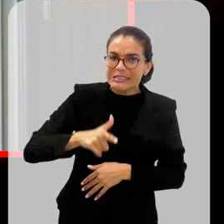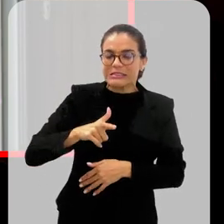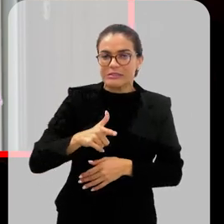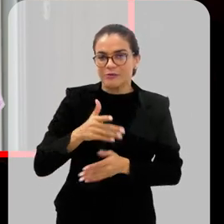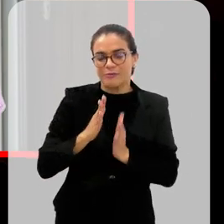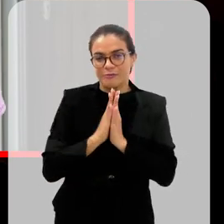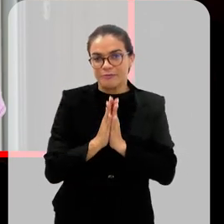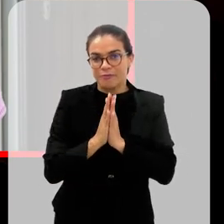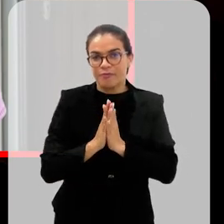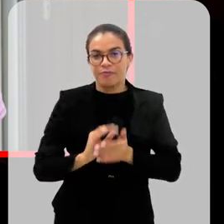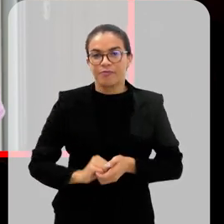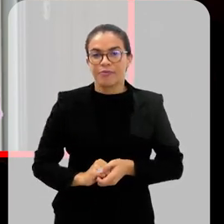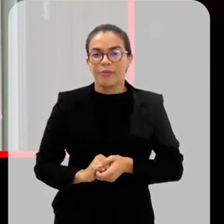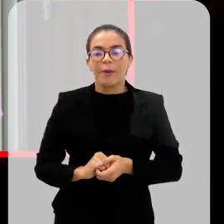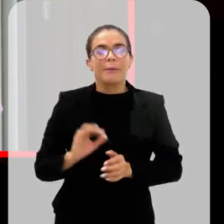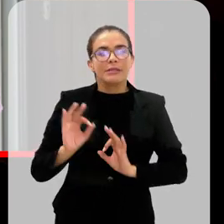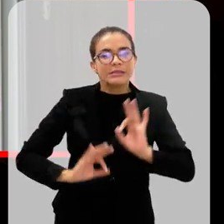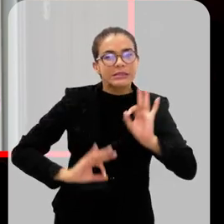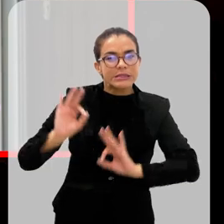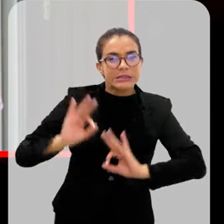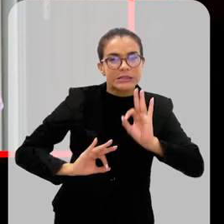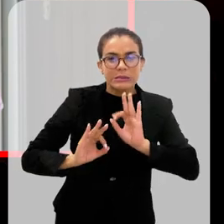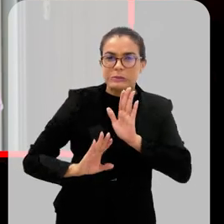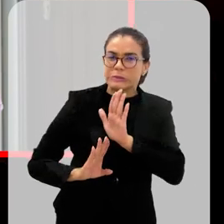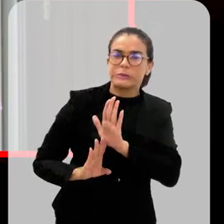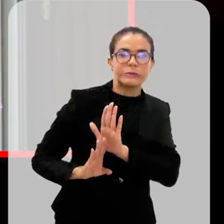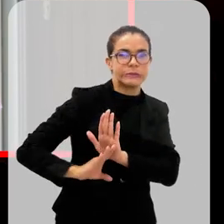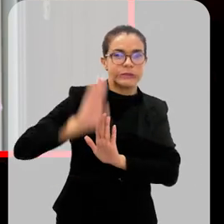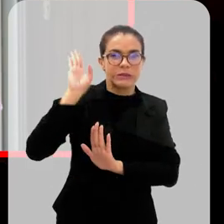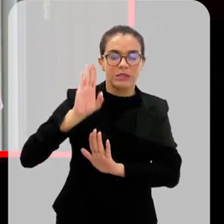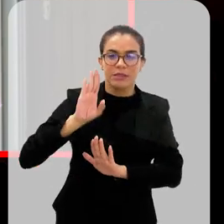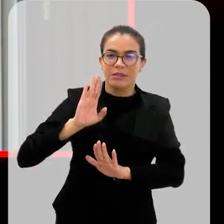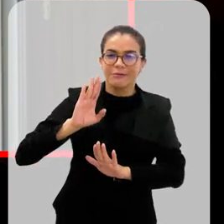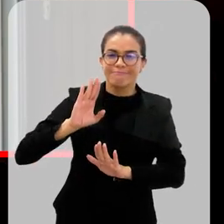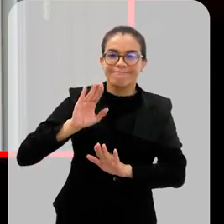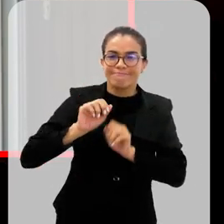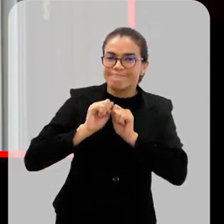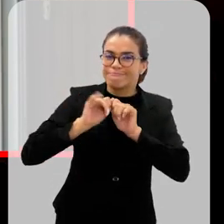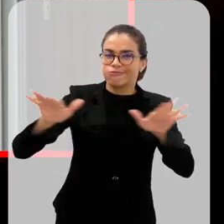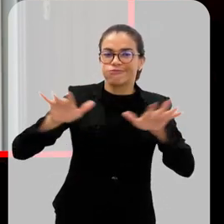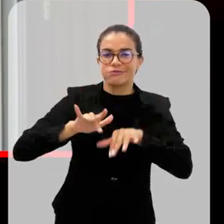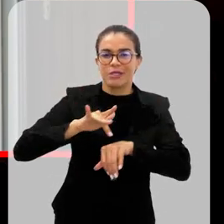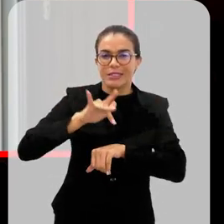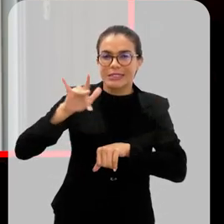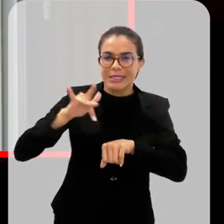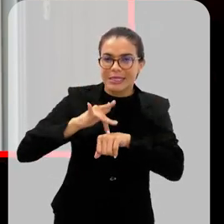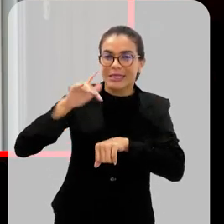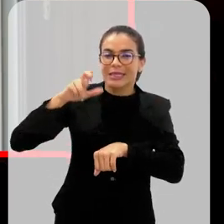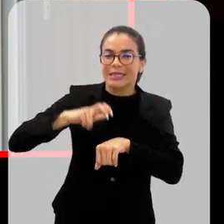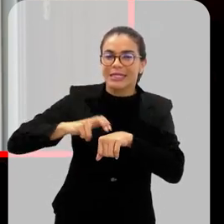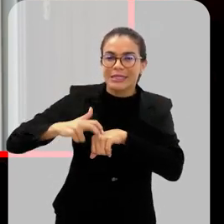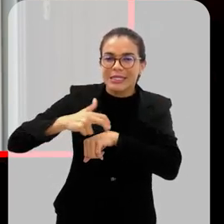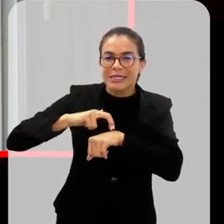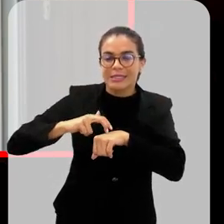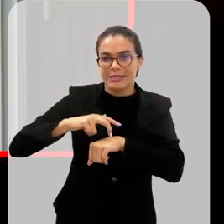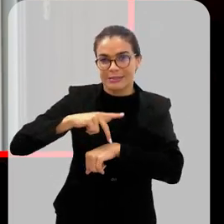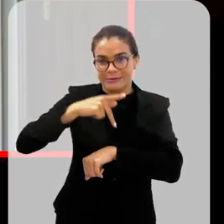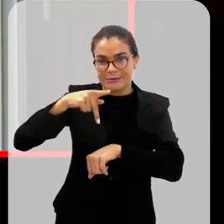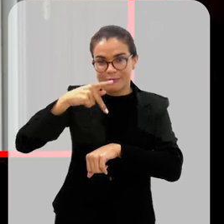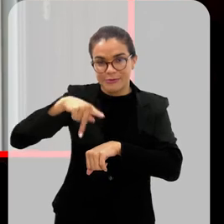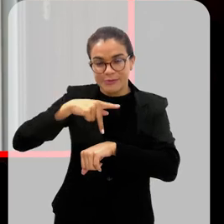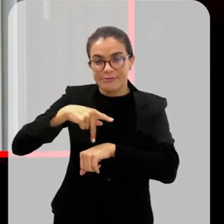bater nesse assunto. Para se preparar para esse pico, de casos de dengue no país, que deve ser